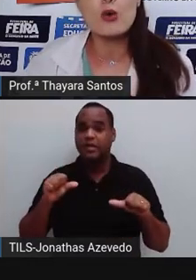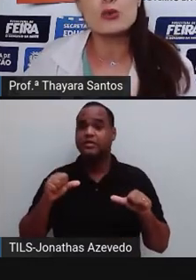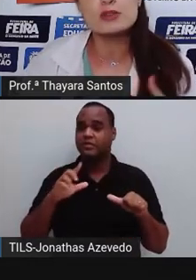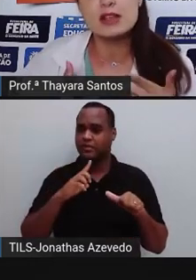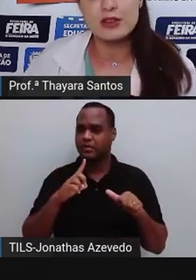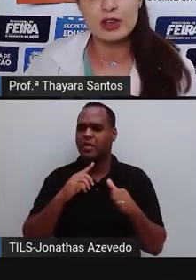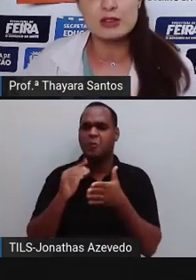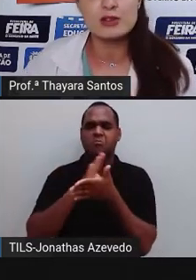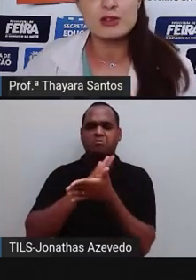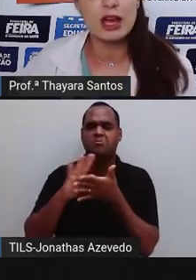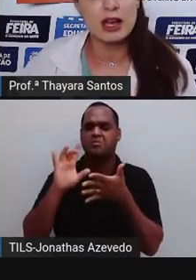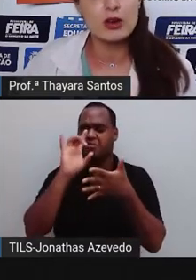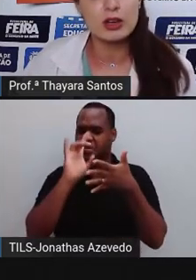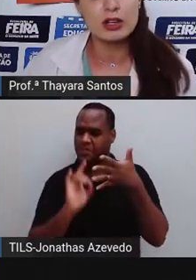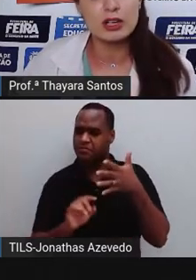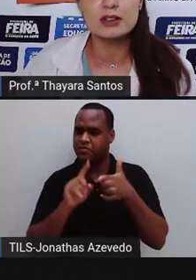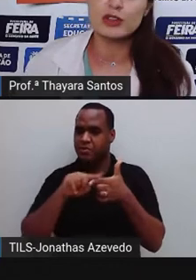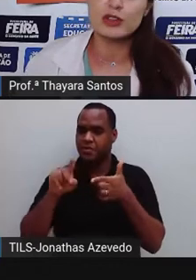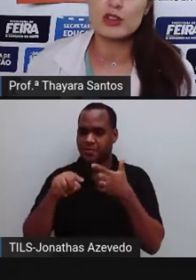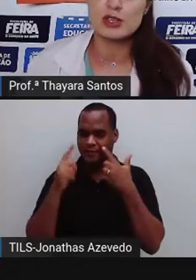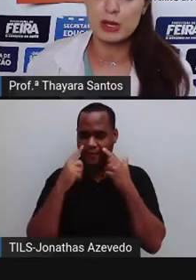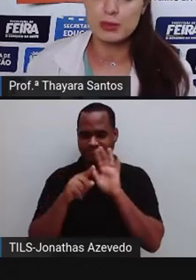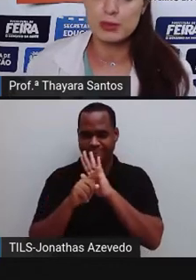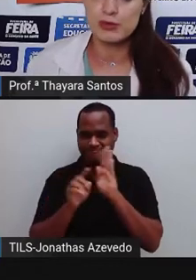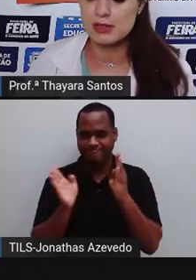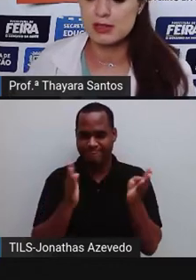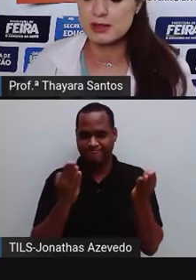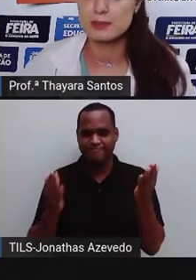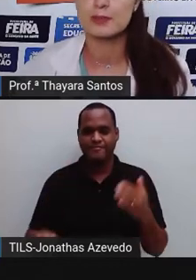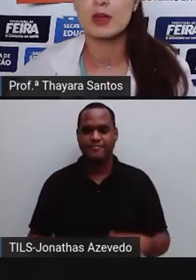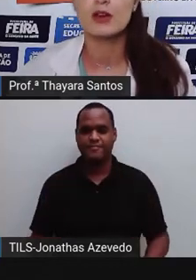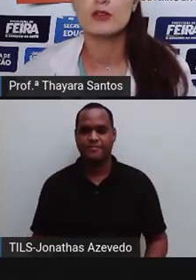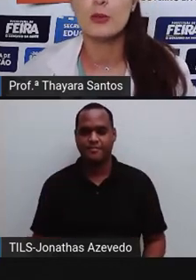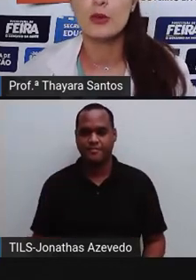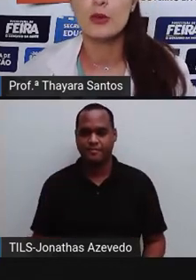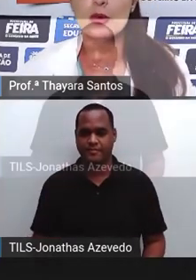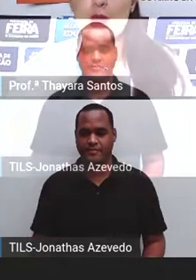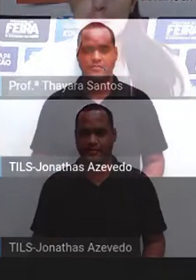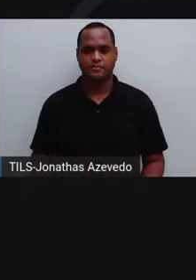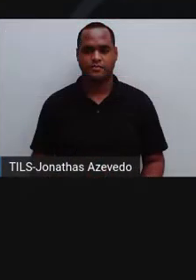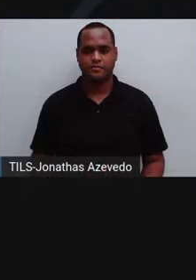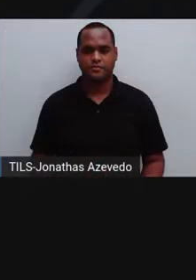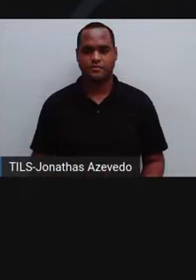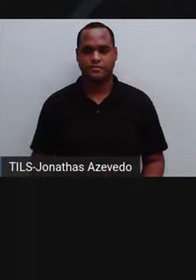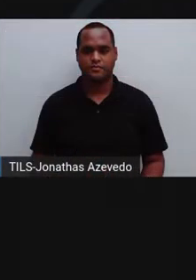alguns desses efeitos agora, nesse vídeo que eu separei para vocês. Vamos lá!